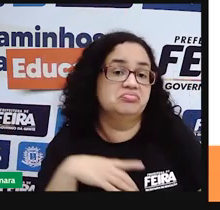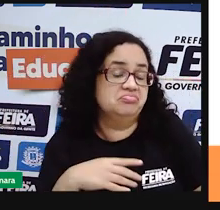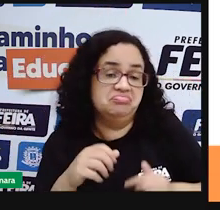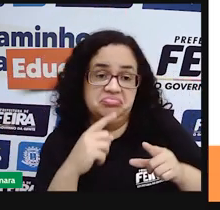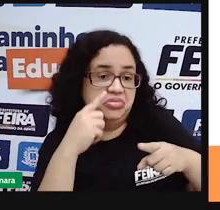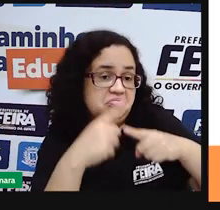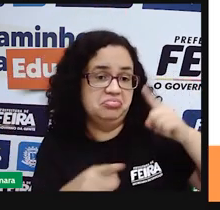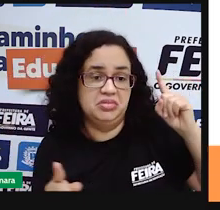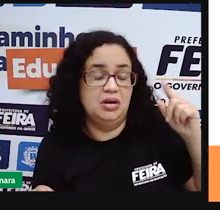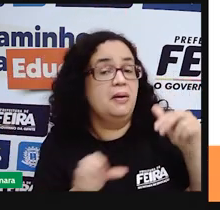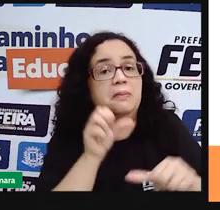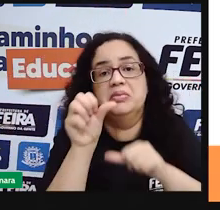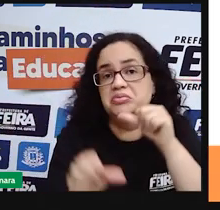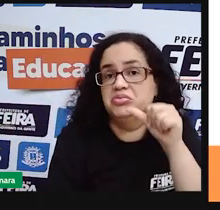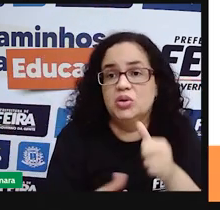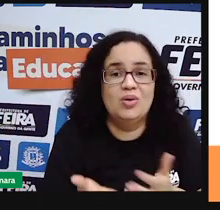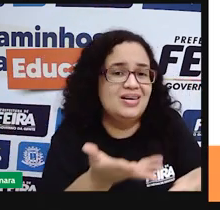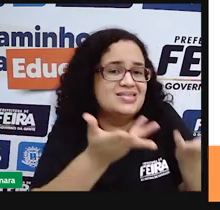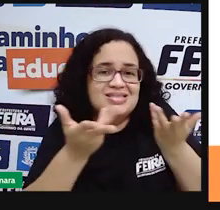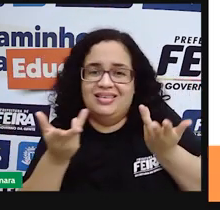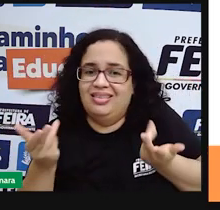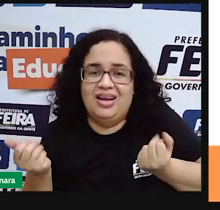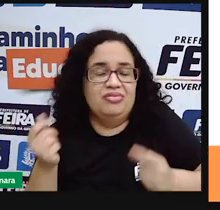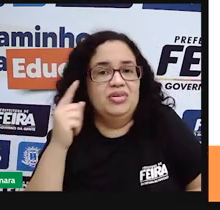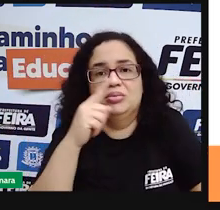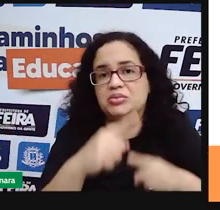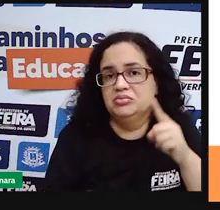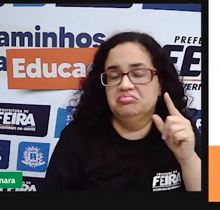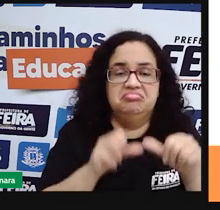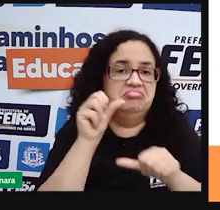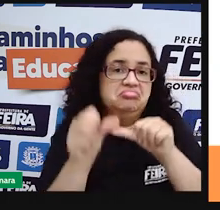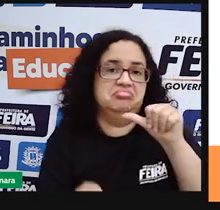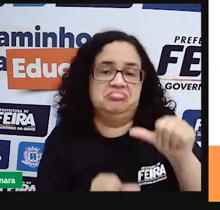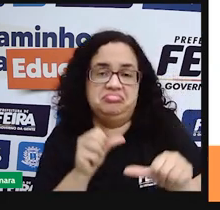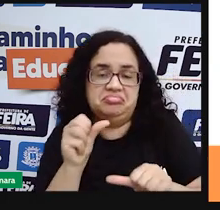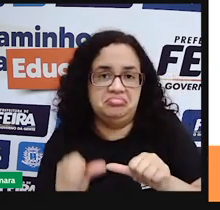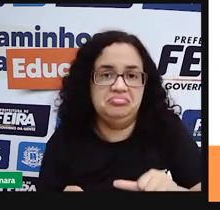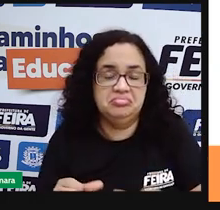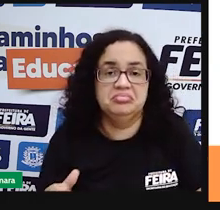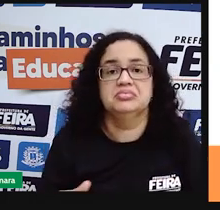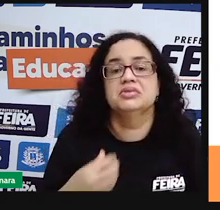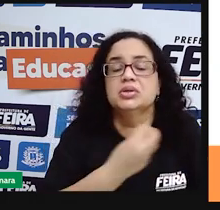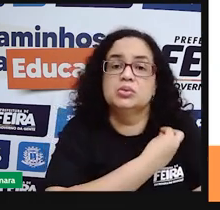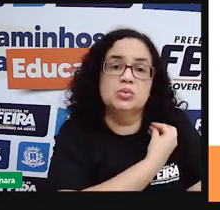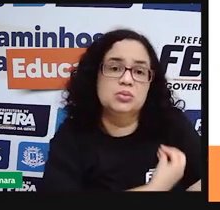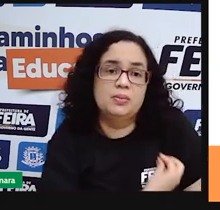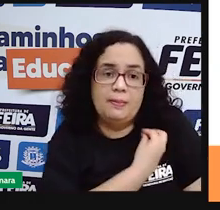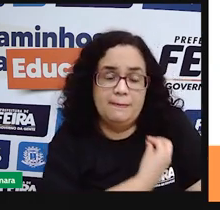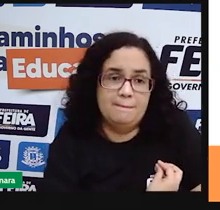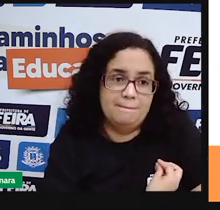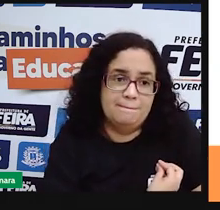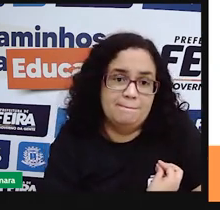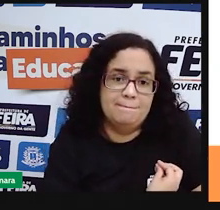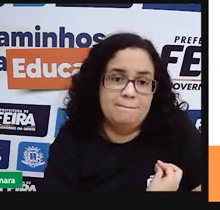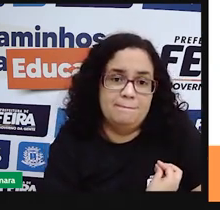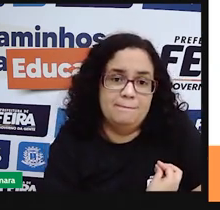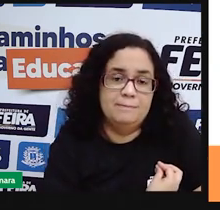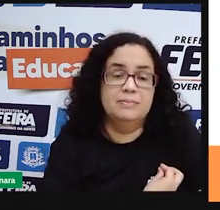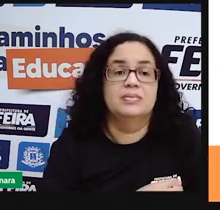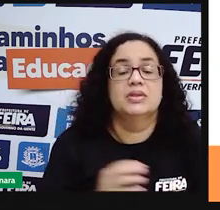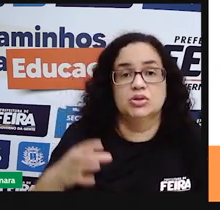mudança e a utilização, a manipulação da sua vida, seguindo apenas os interesses dos